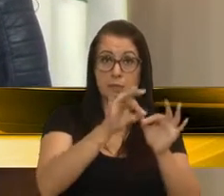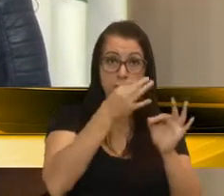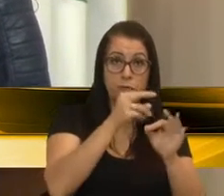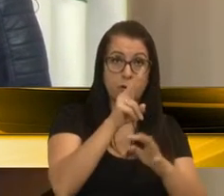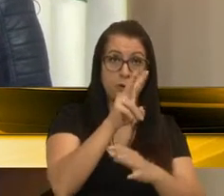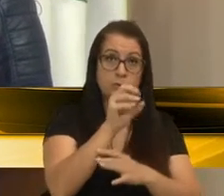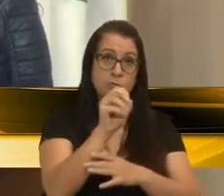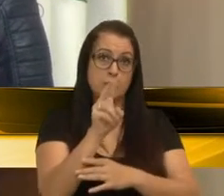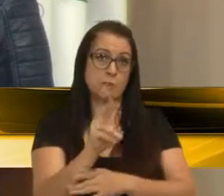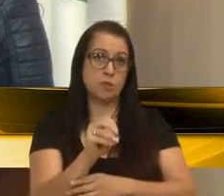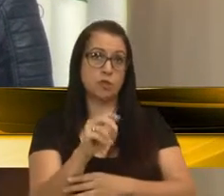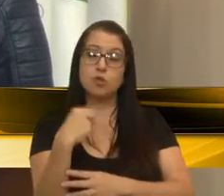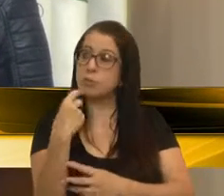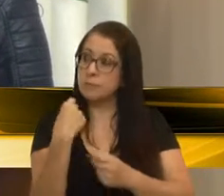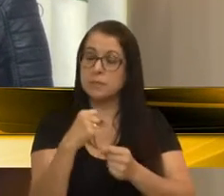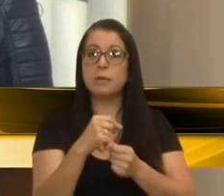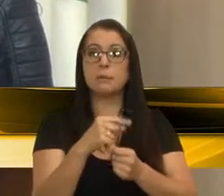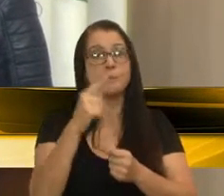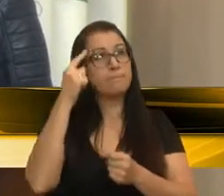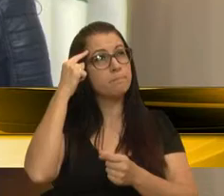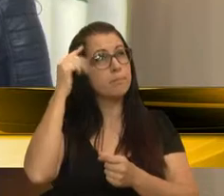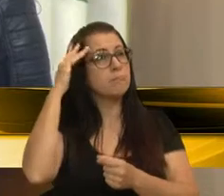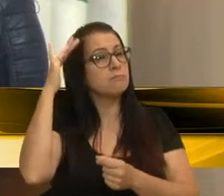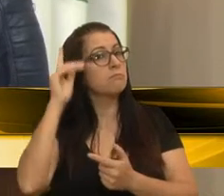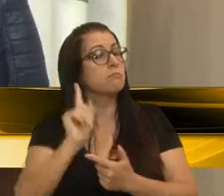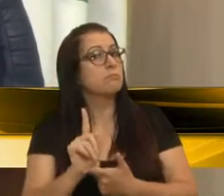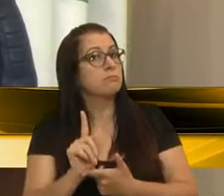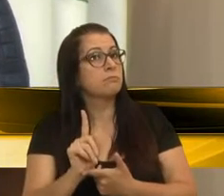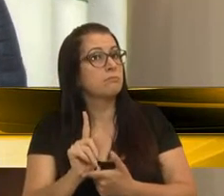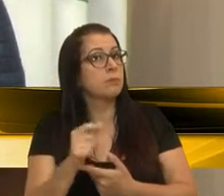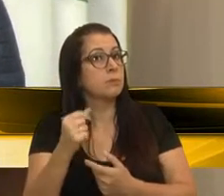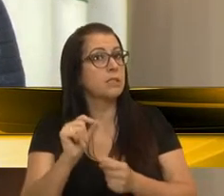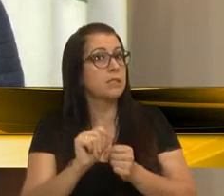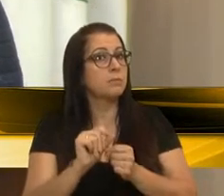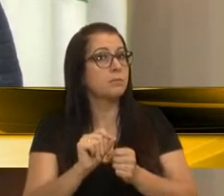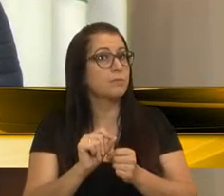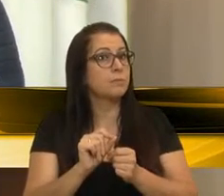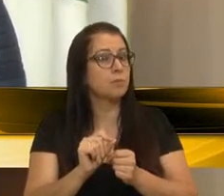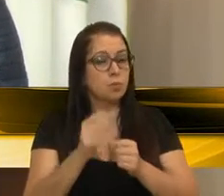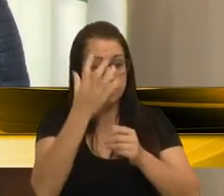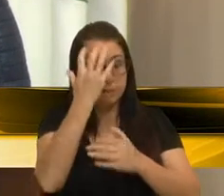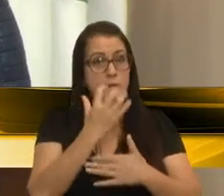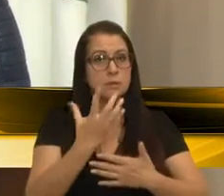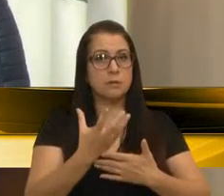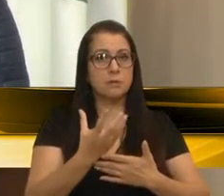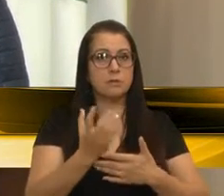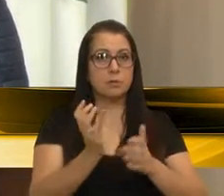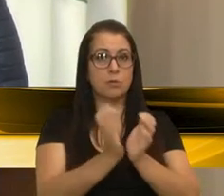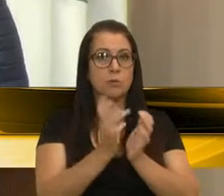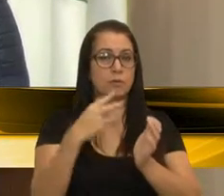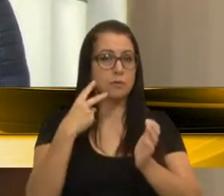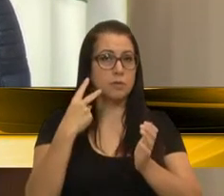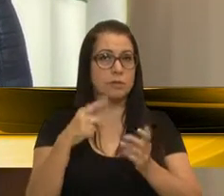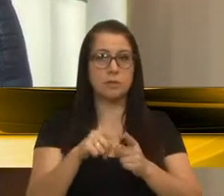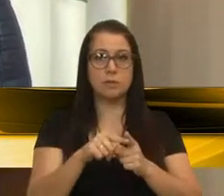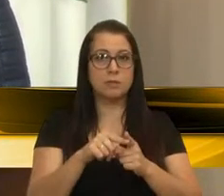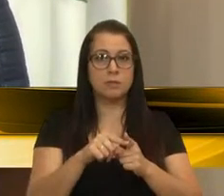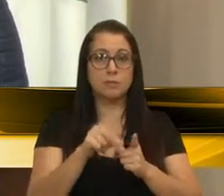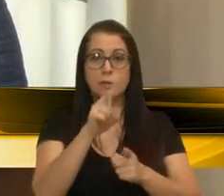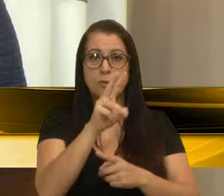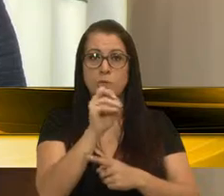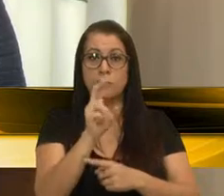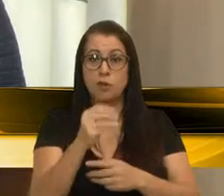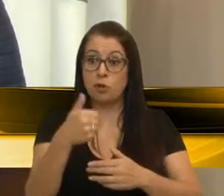2020, nós precisamos refletir. E precisamos disso com celeridade, meus colegas vereadores, porque 2020